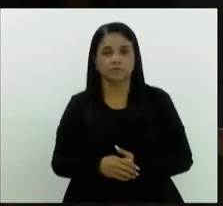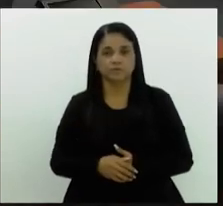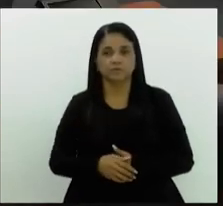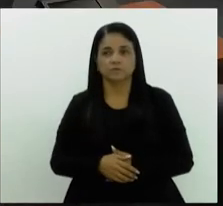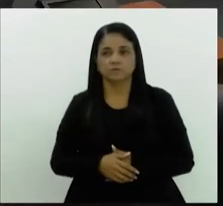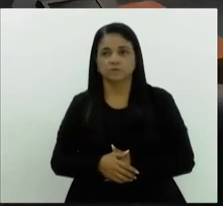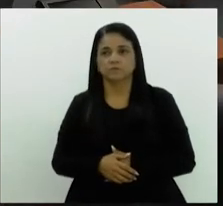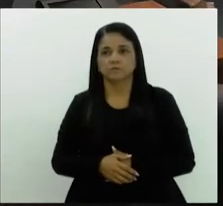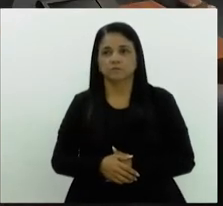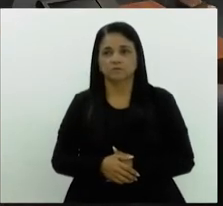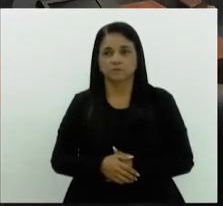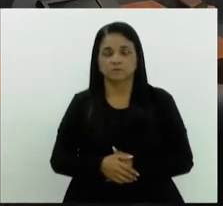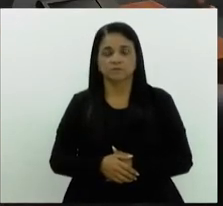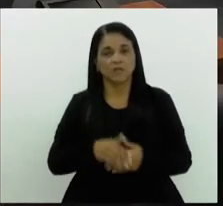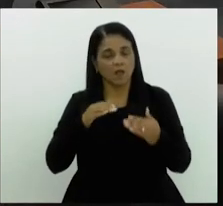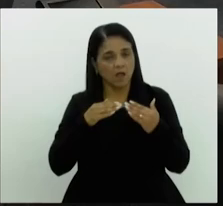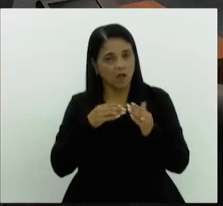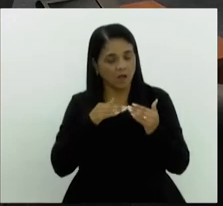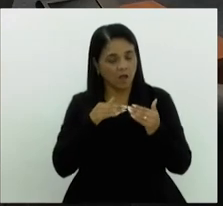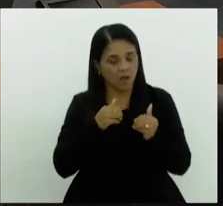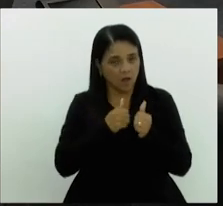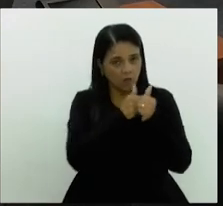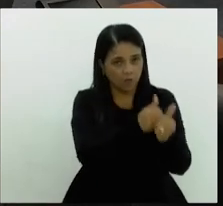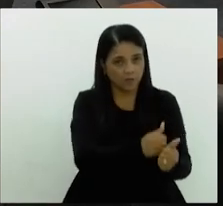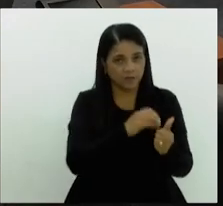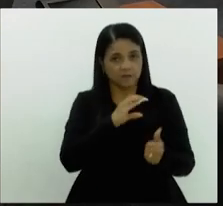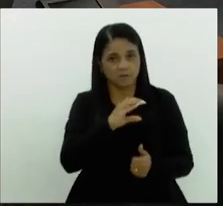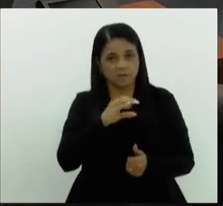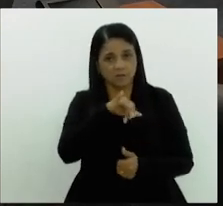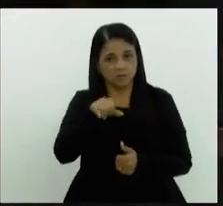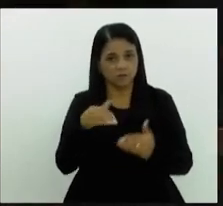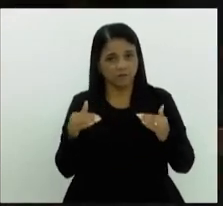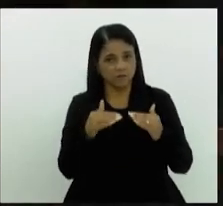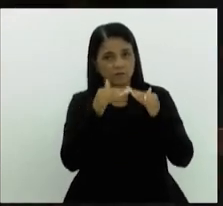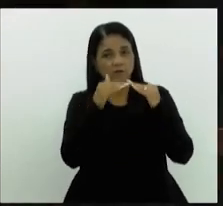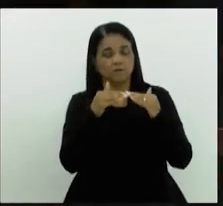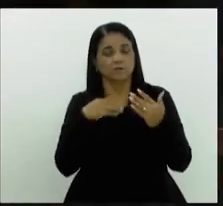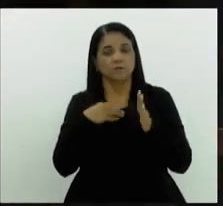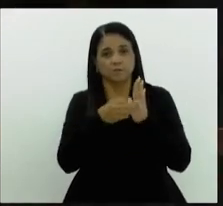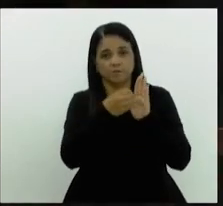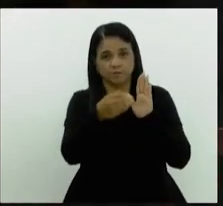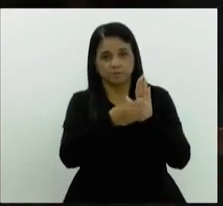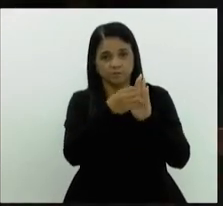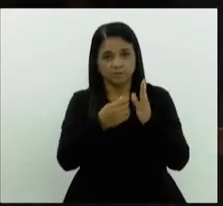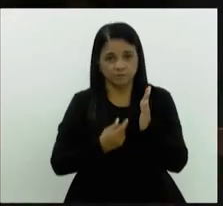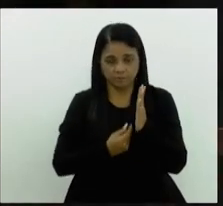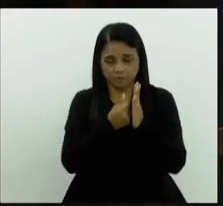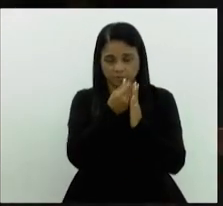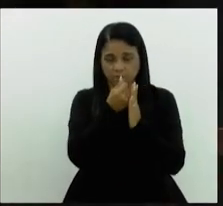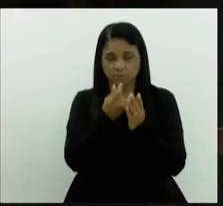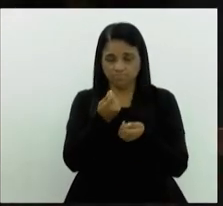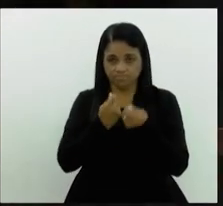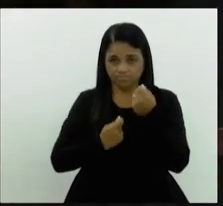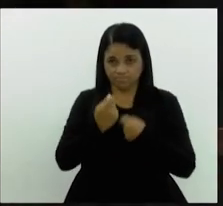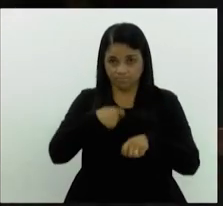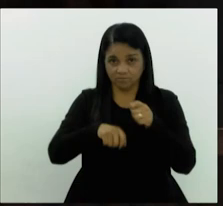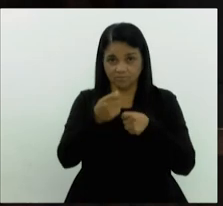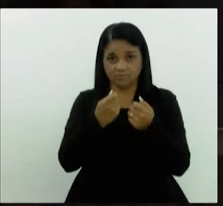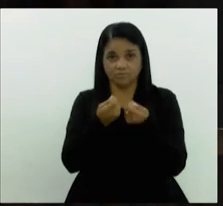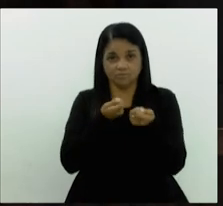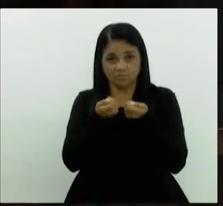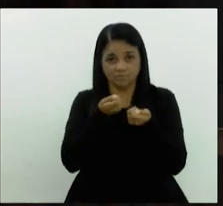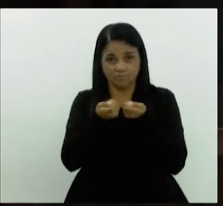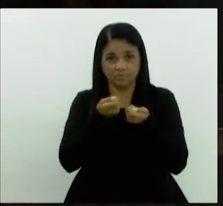acompanha a CCJ do presidente favorável muito obrigado para emitir parecer de orçamento finanças fiscalização financeira e controle